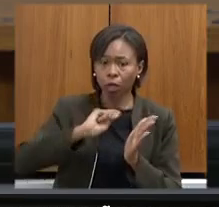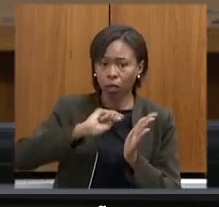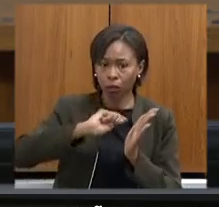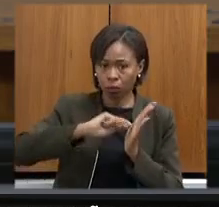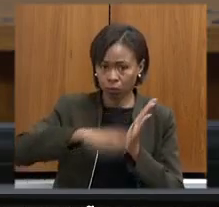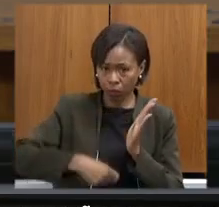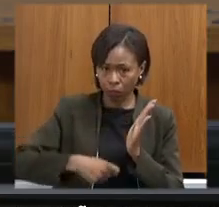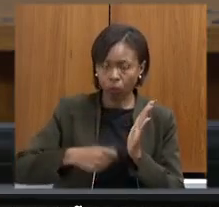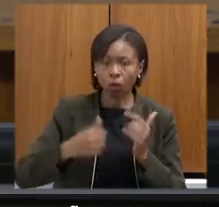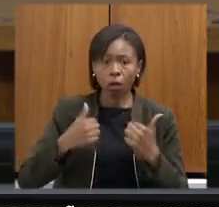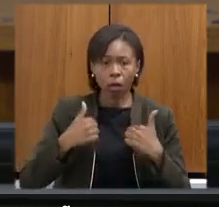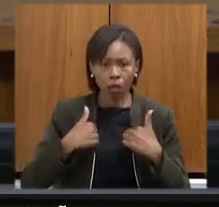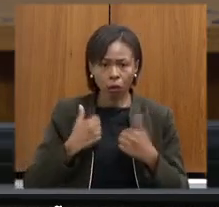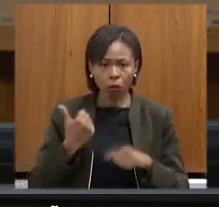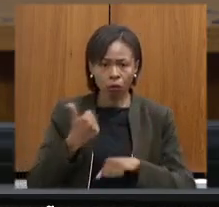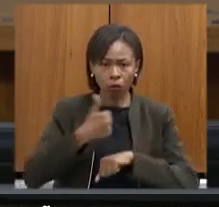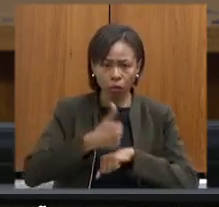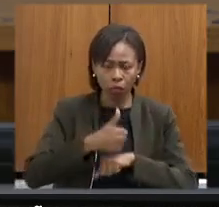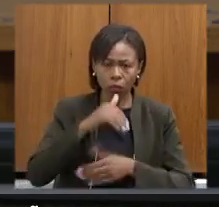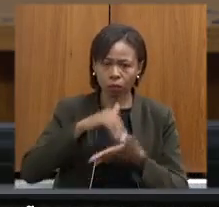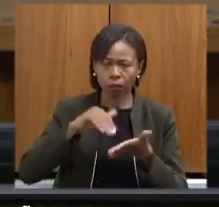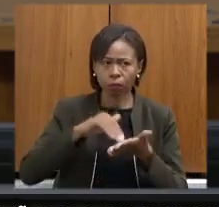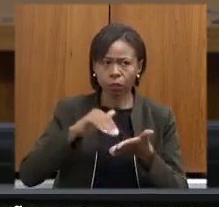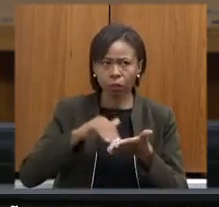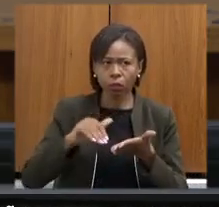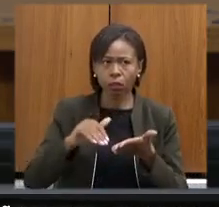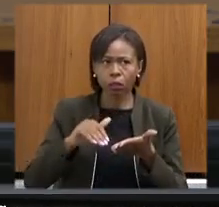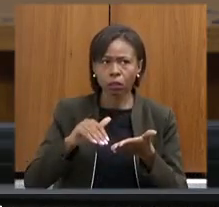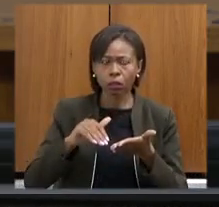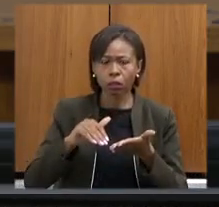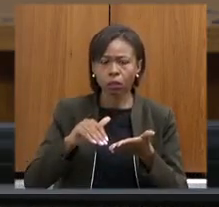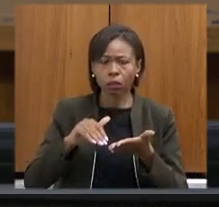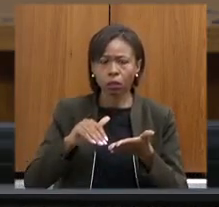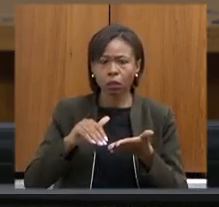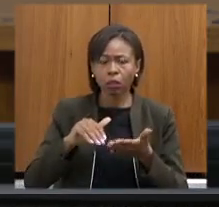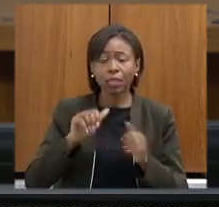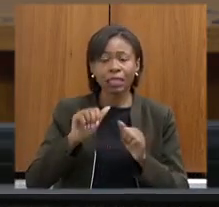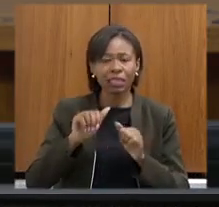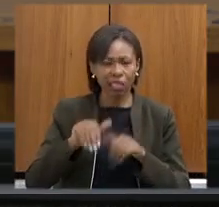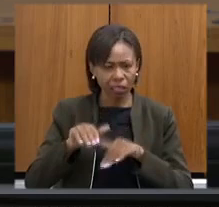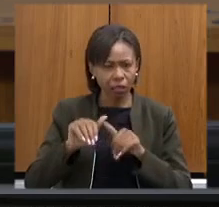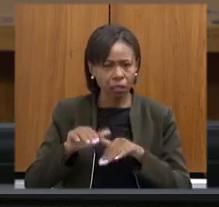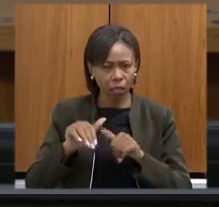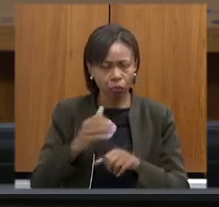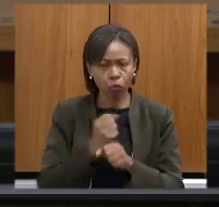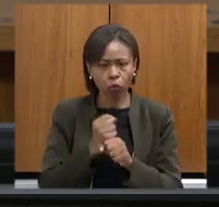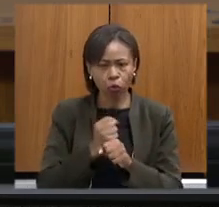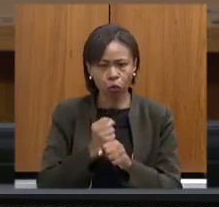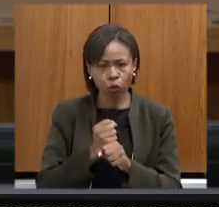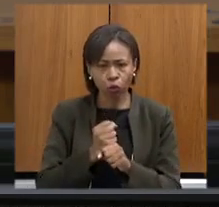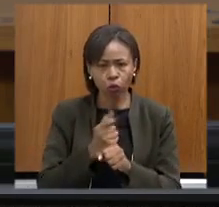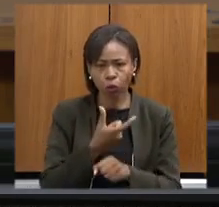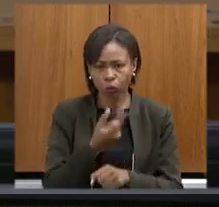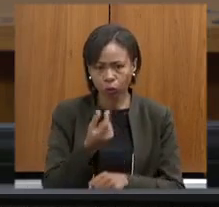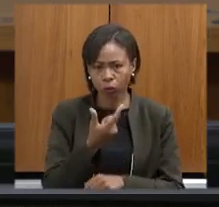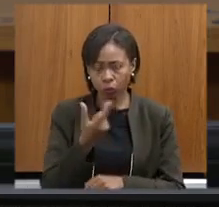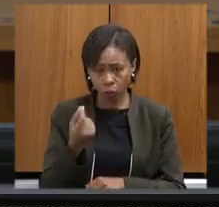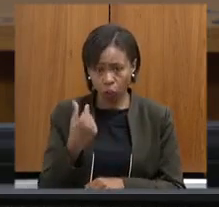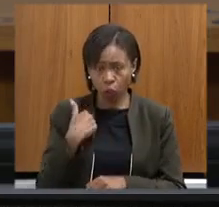após a minha chegada à secretaria em setembro de 2020